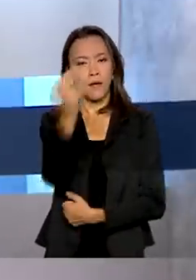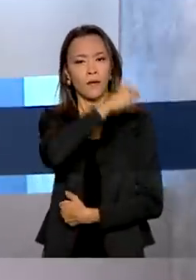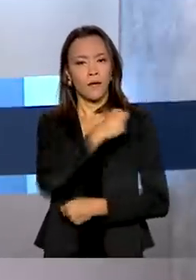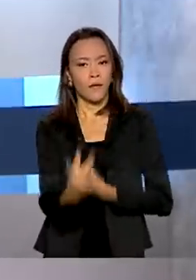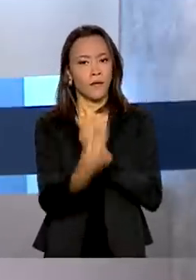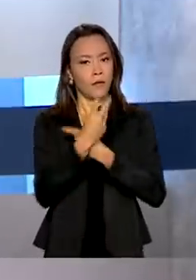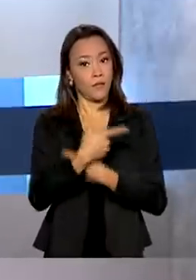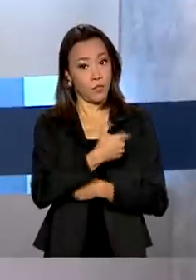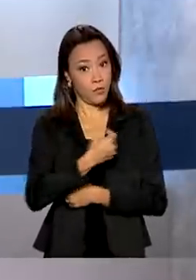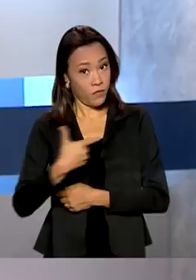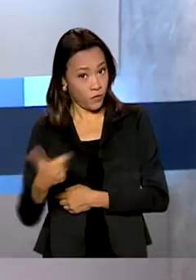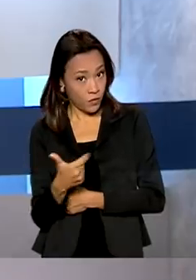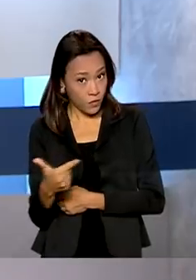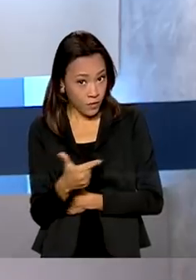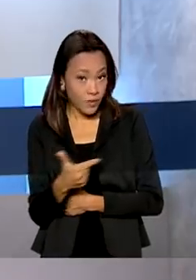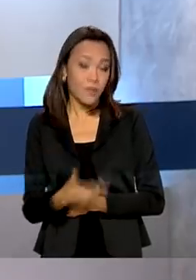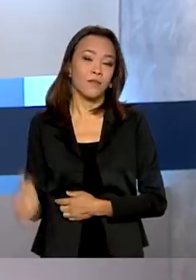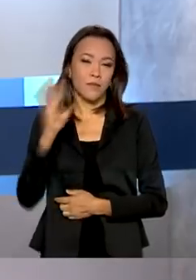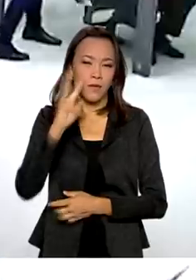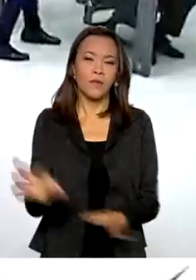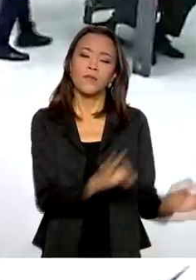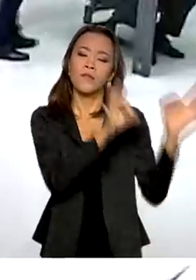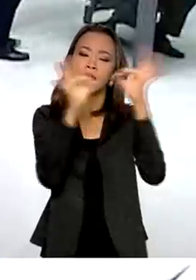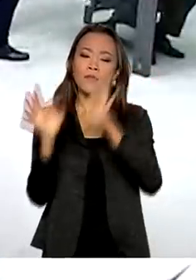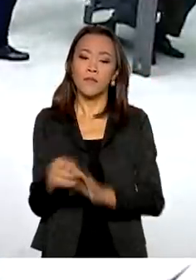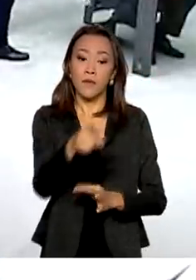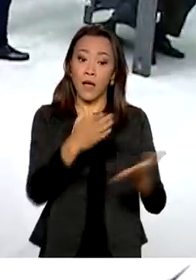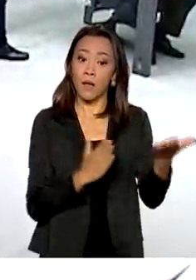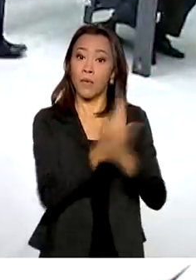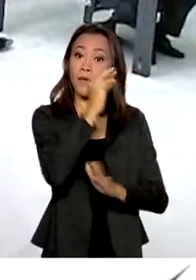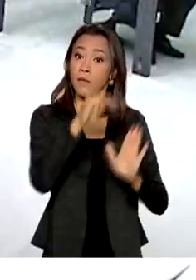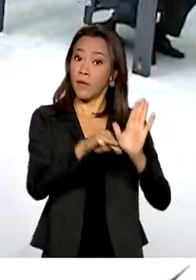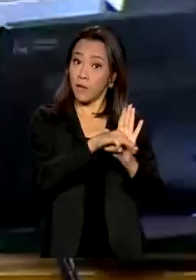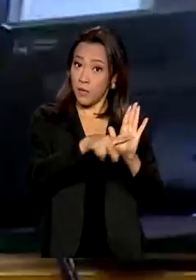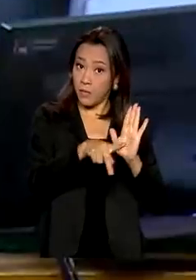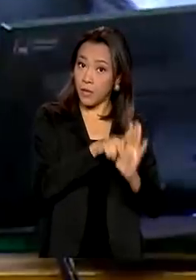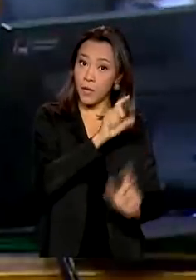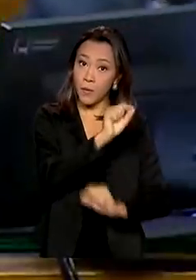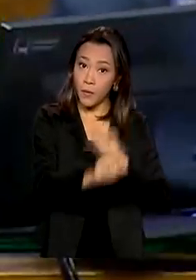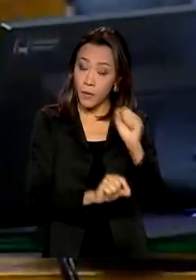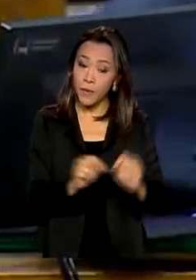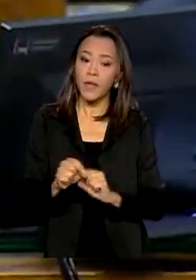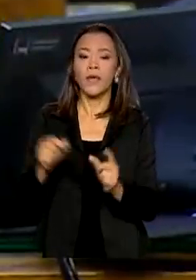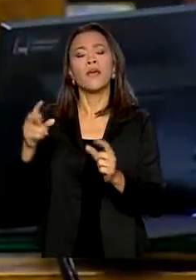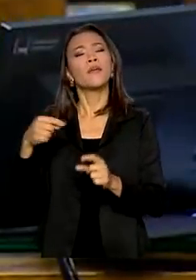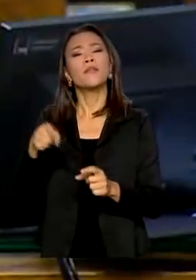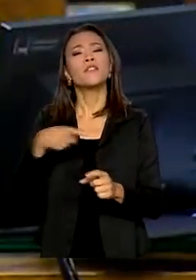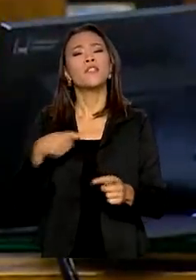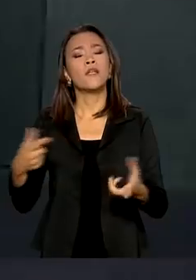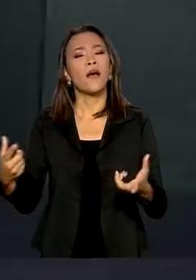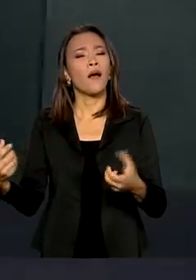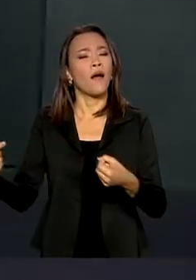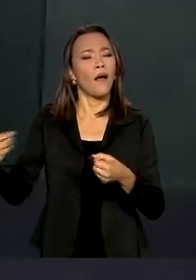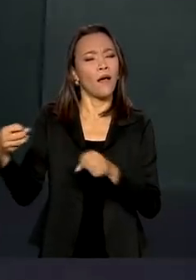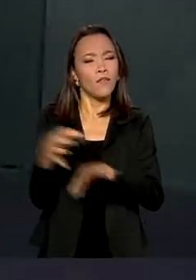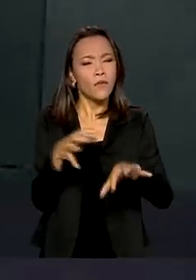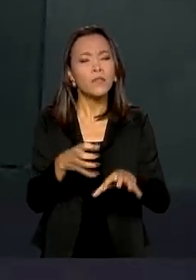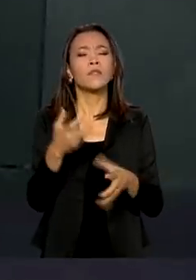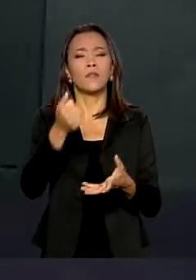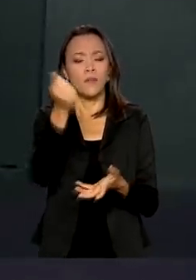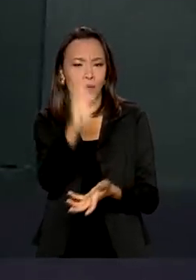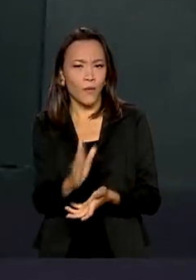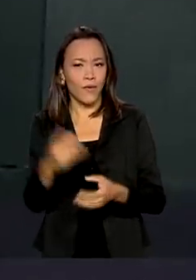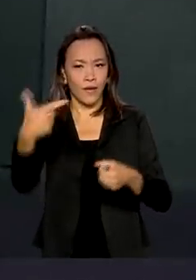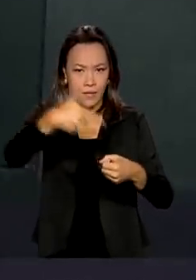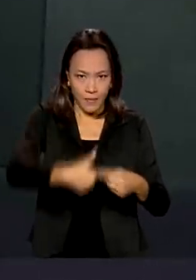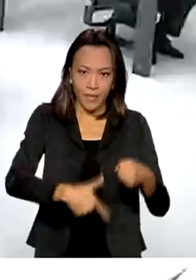E você também vai ver, aprovada a medida provisória que desestatiza a Eletrobras. Proposta segue para